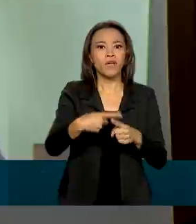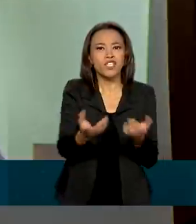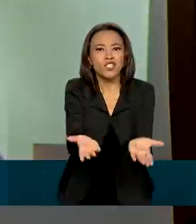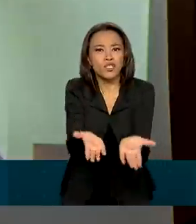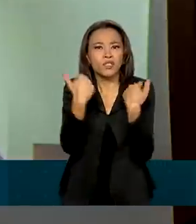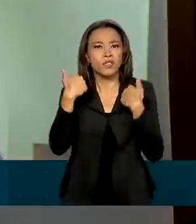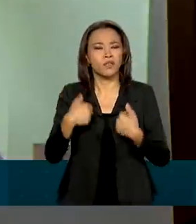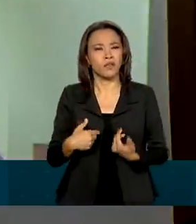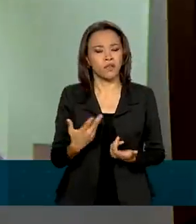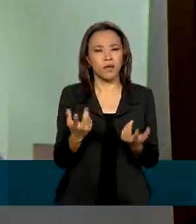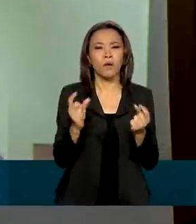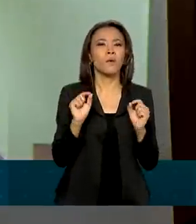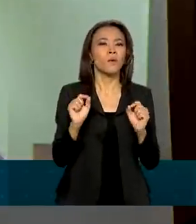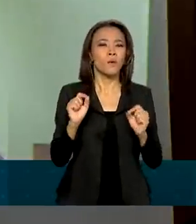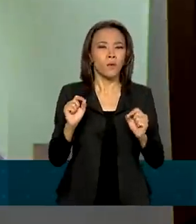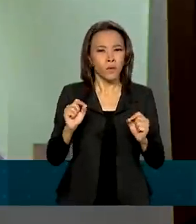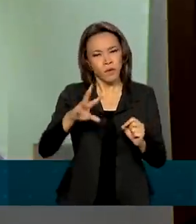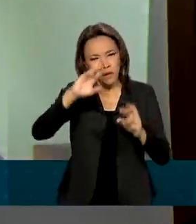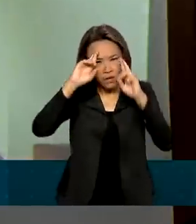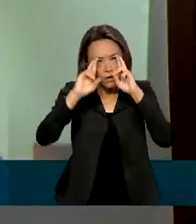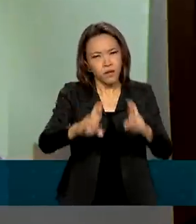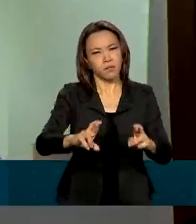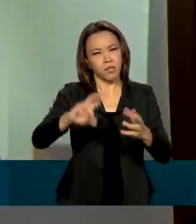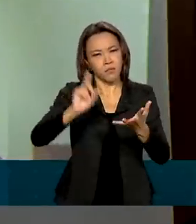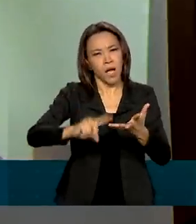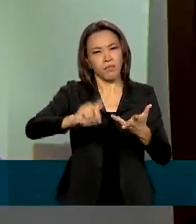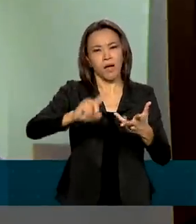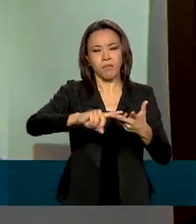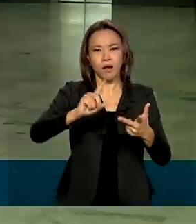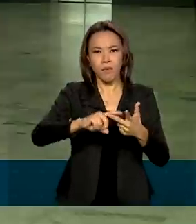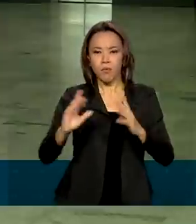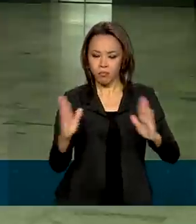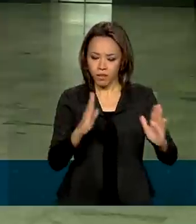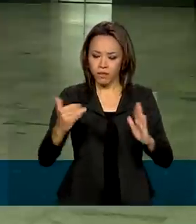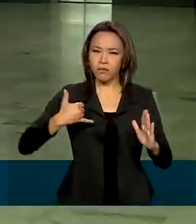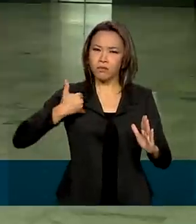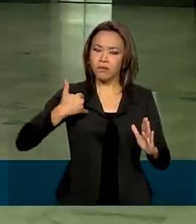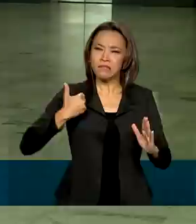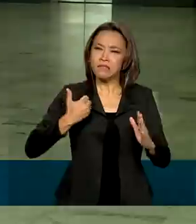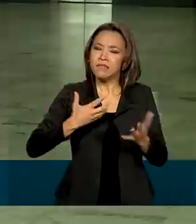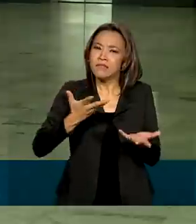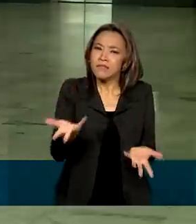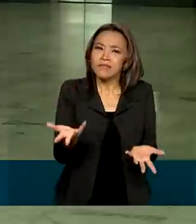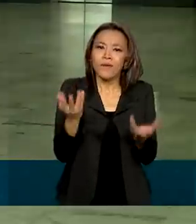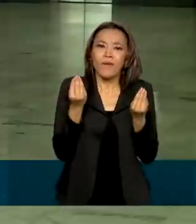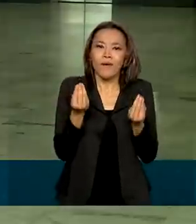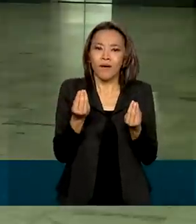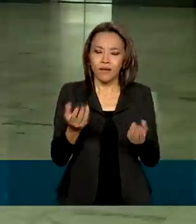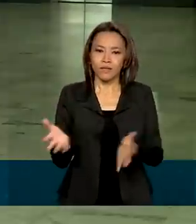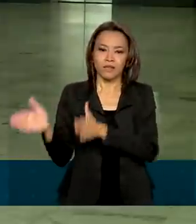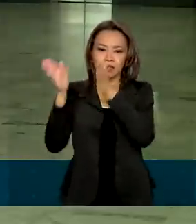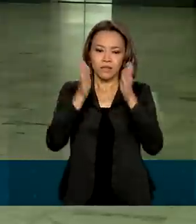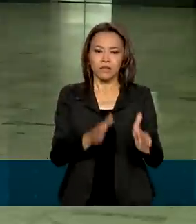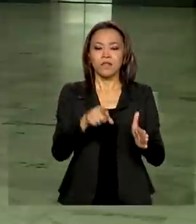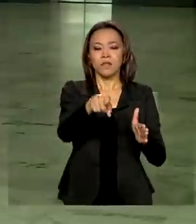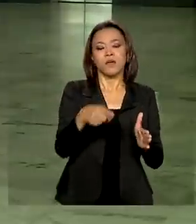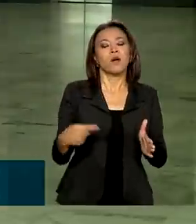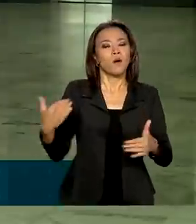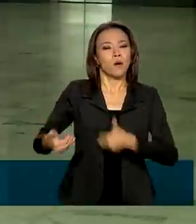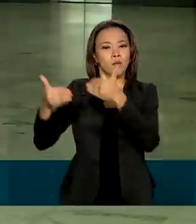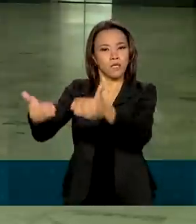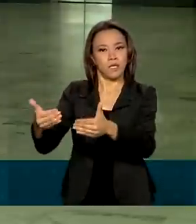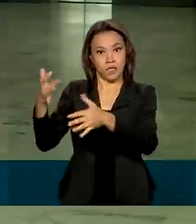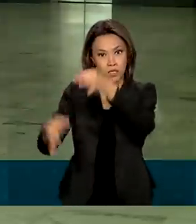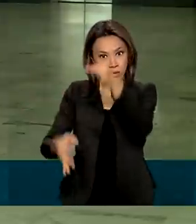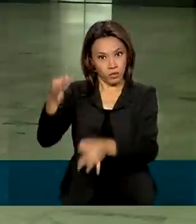dignidade justamente no momento de vida onde ele está mais fragilizado. A operação, coordenada pelo Ministério da Justiça, envolve